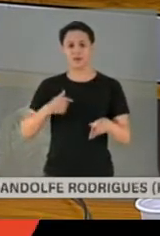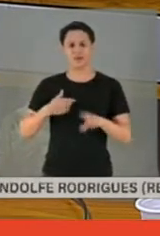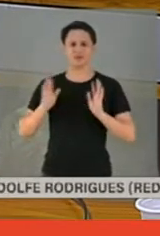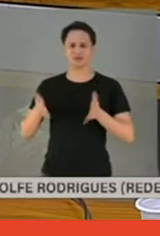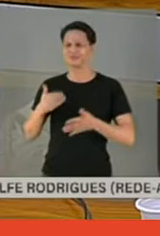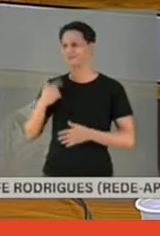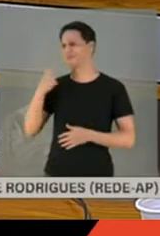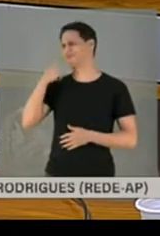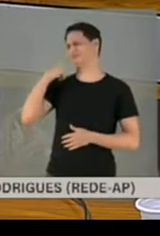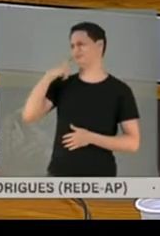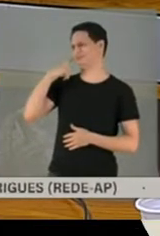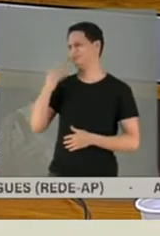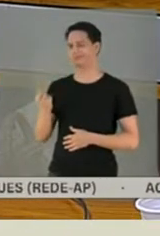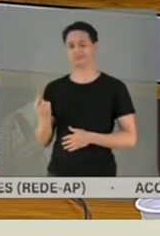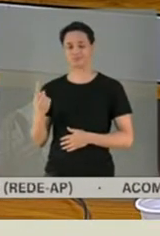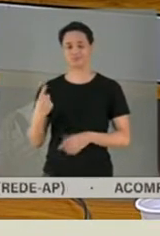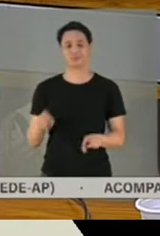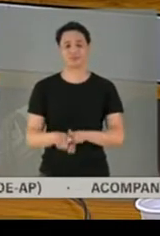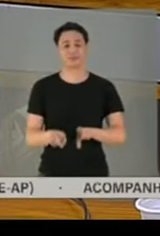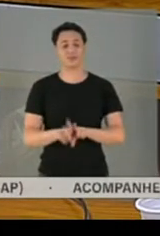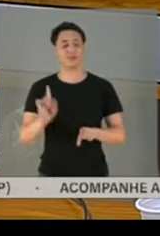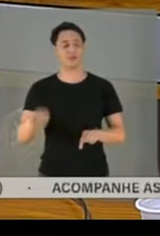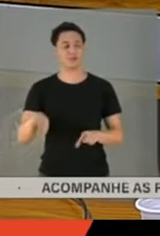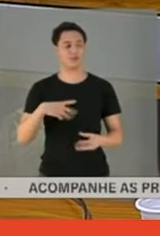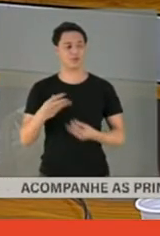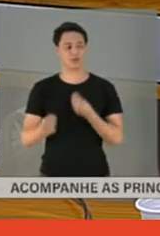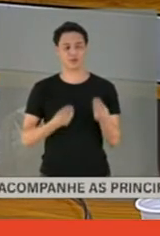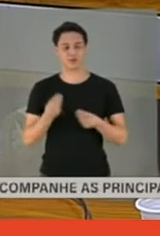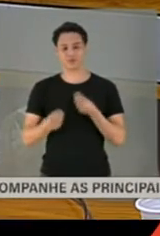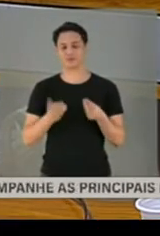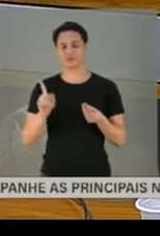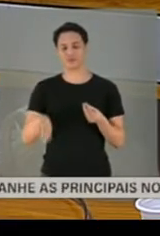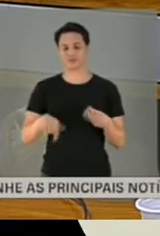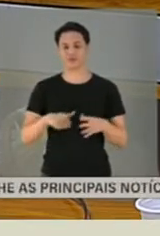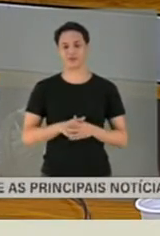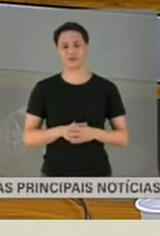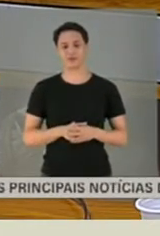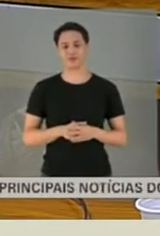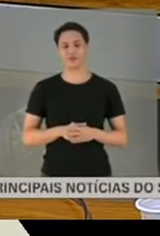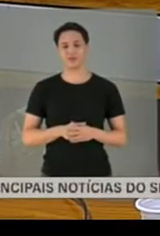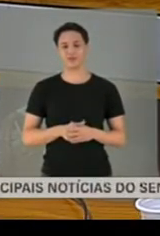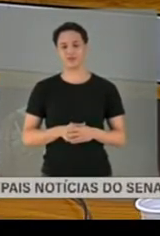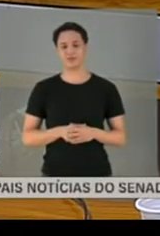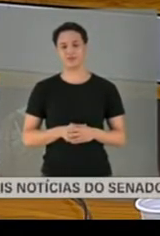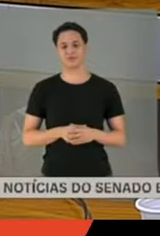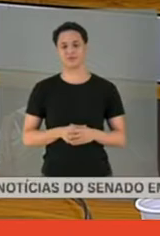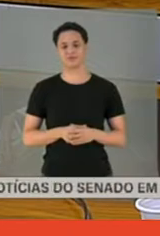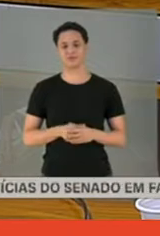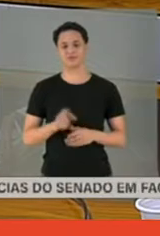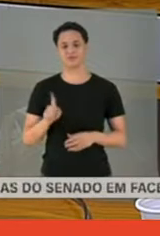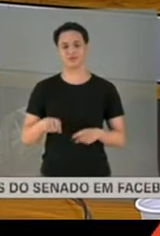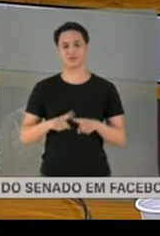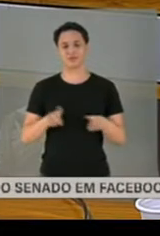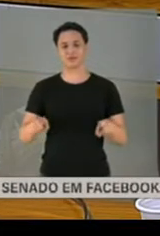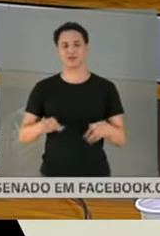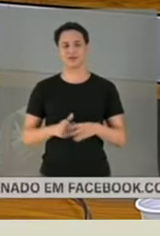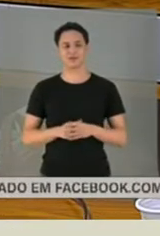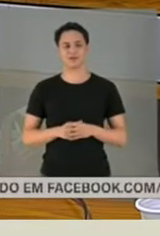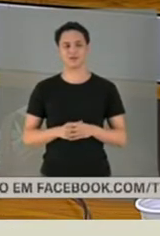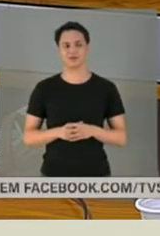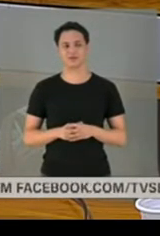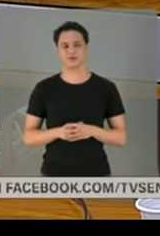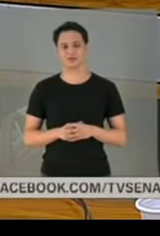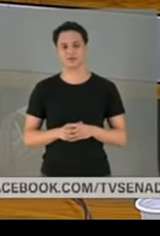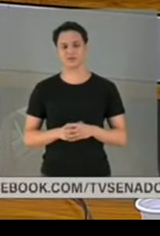a desconfiar pela situação, que estava faltando leito na UTI. E